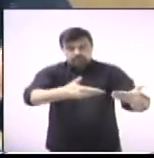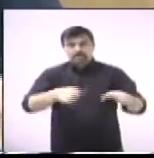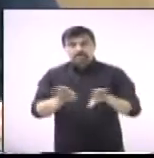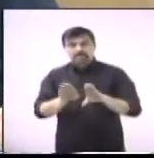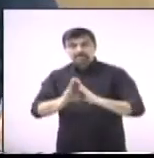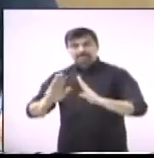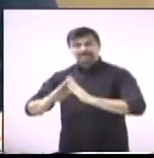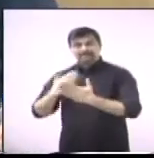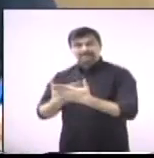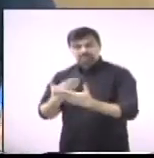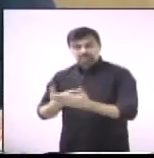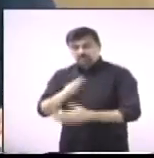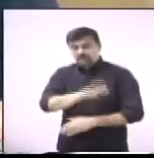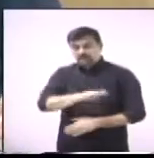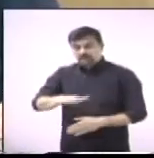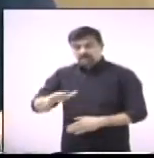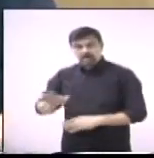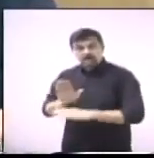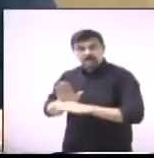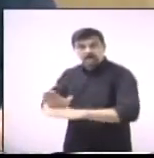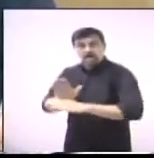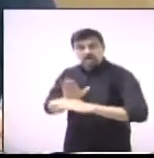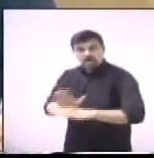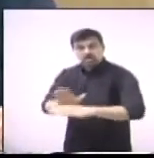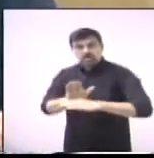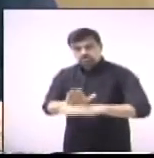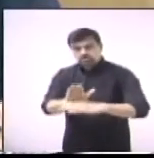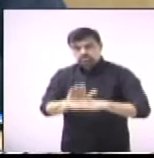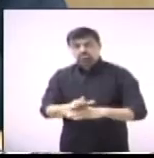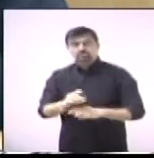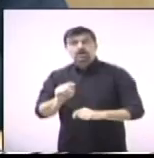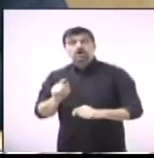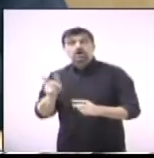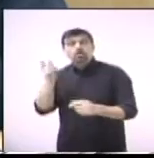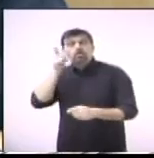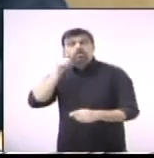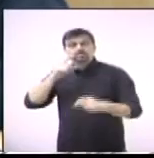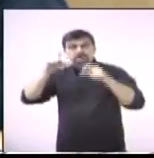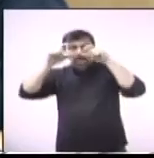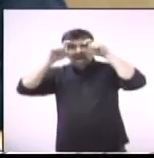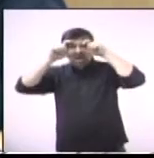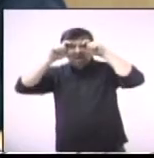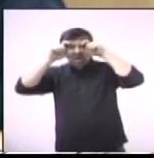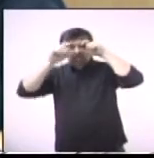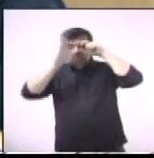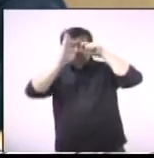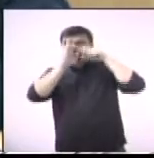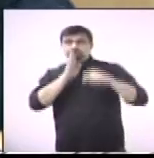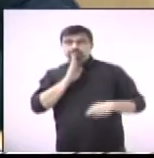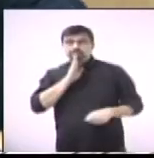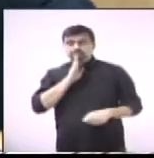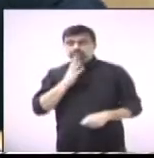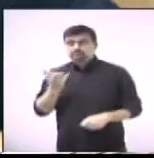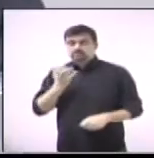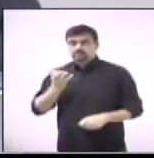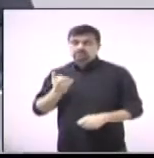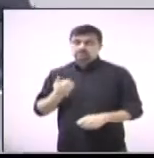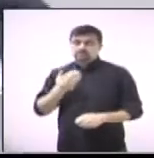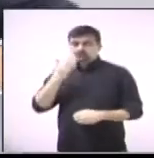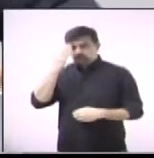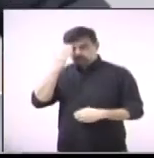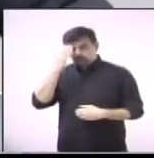para ajudar as crianças aí que necessitam do seu óculos. É isso que eu teria a dizer. Uma boa noite a todos.